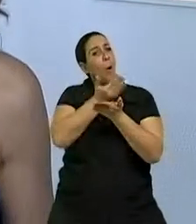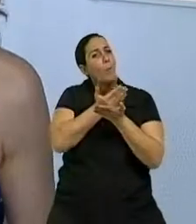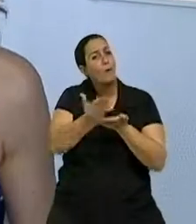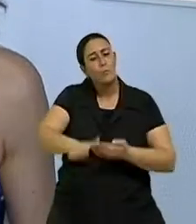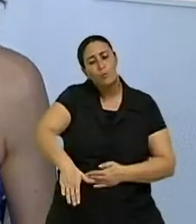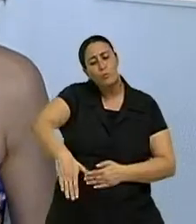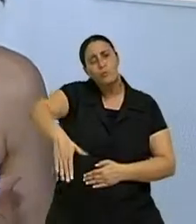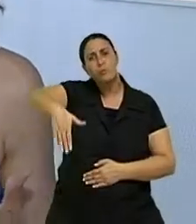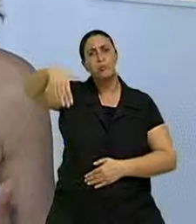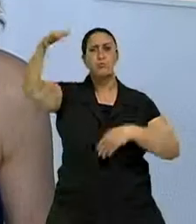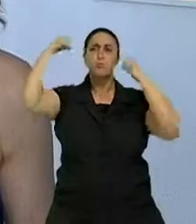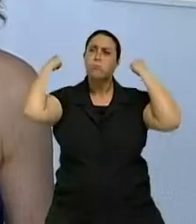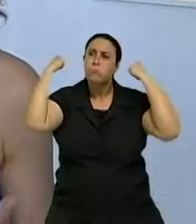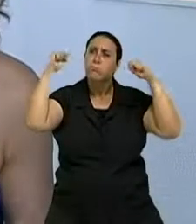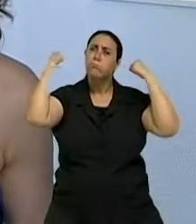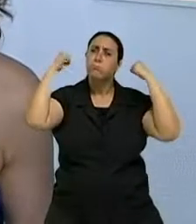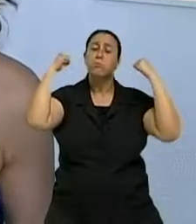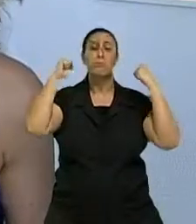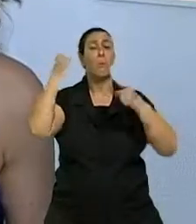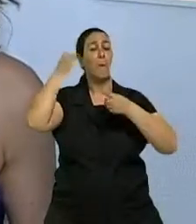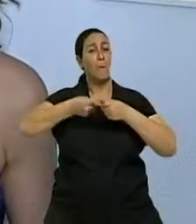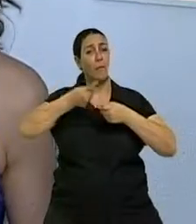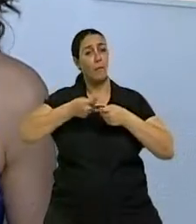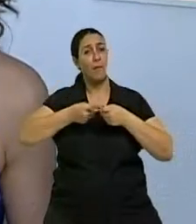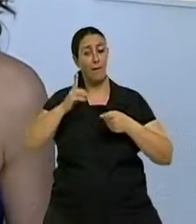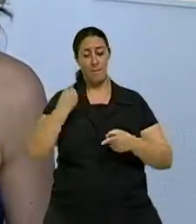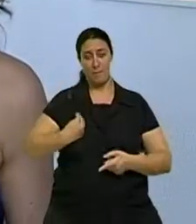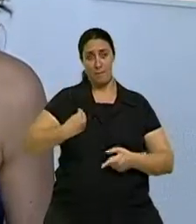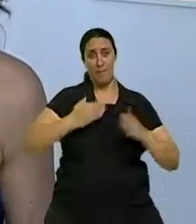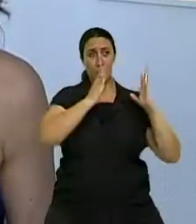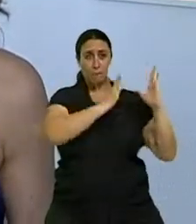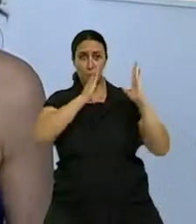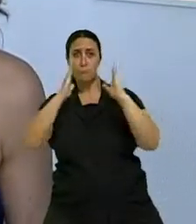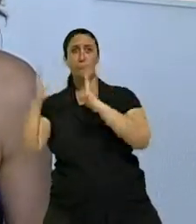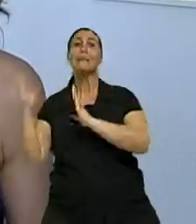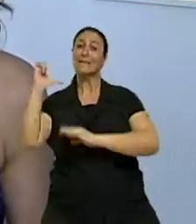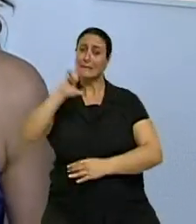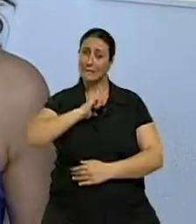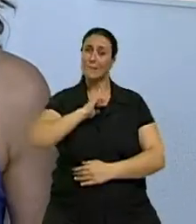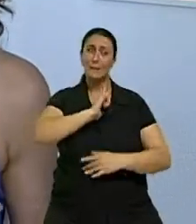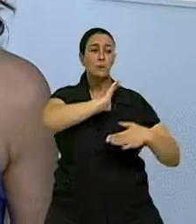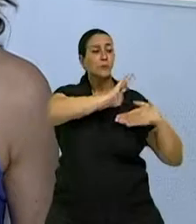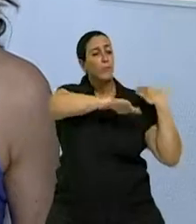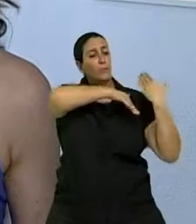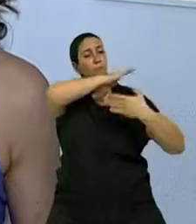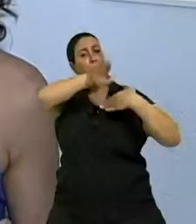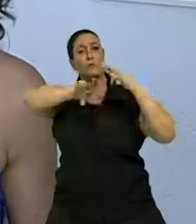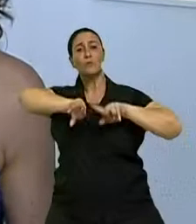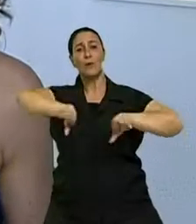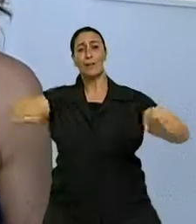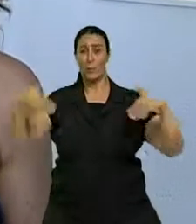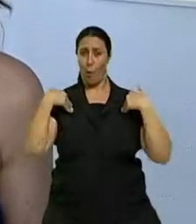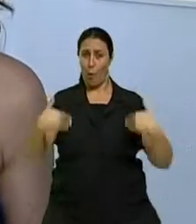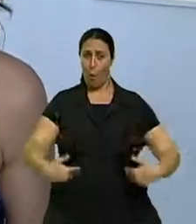ao longo da vida, porque cada fase da vida a gente tem um desenvolvimento do corpo. E